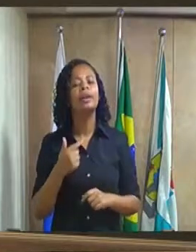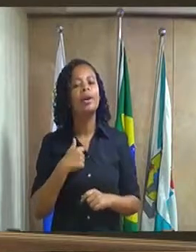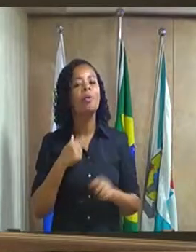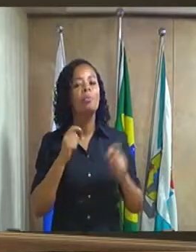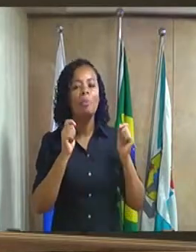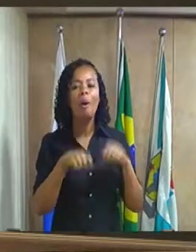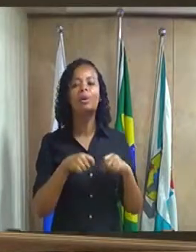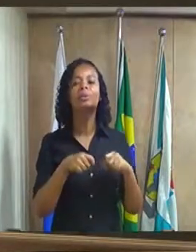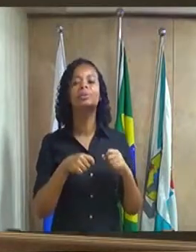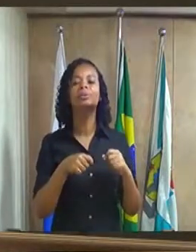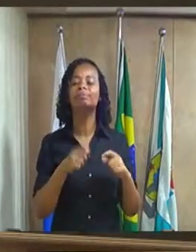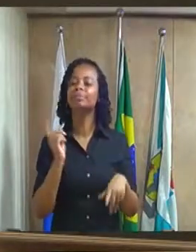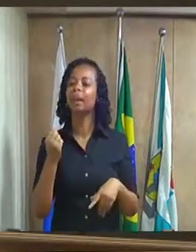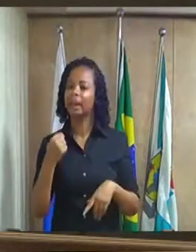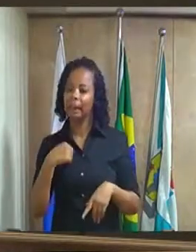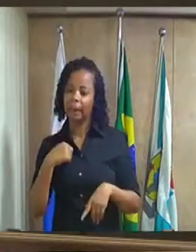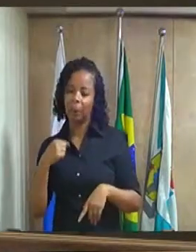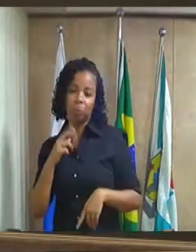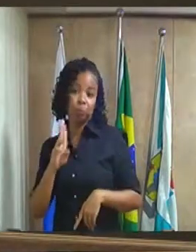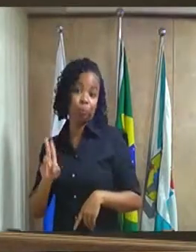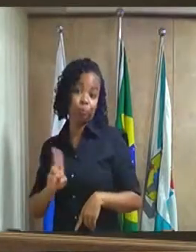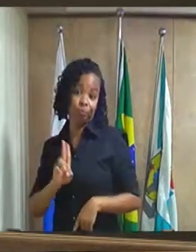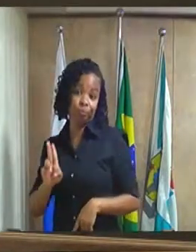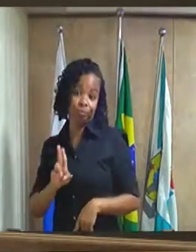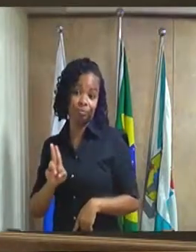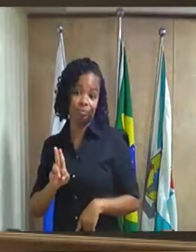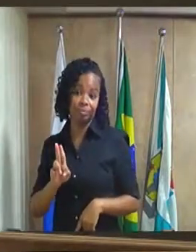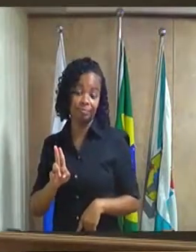instrumento de um